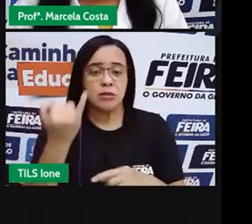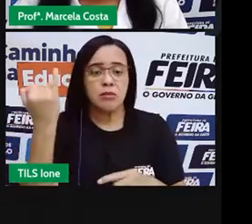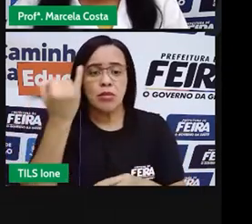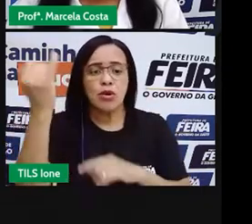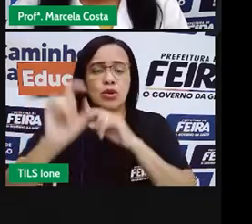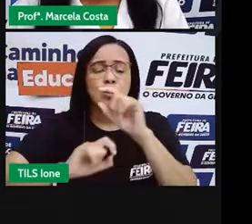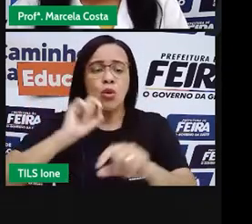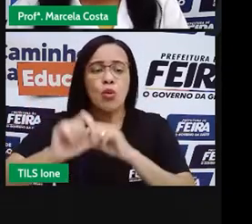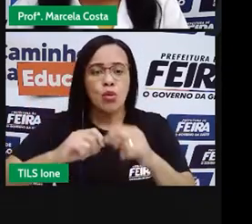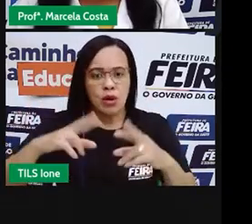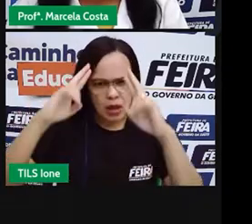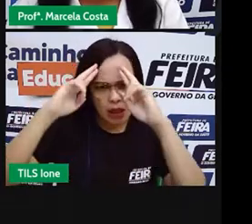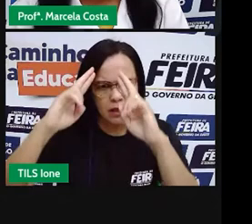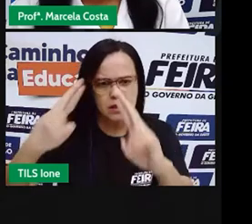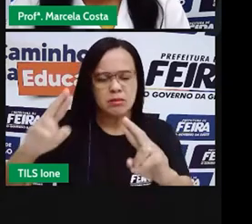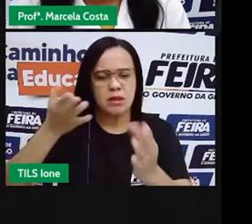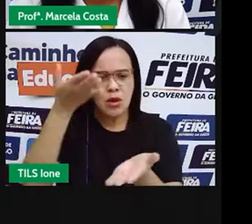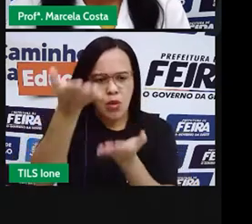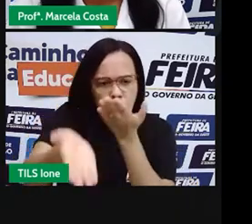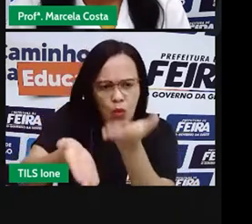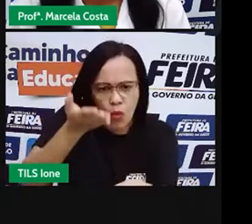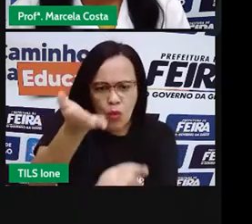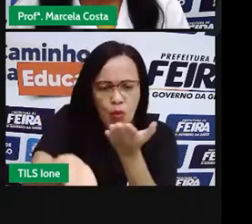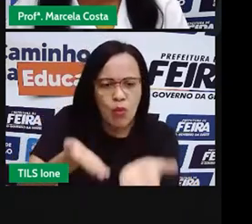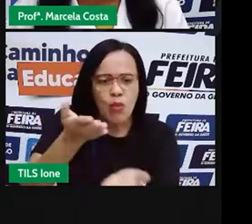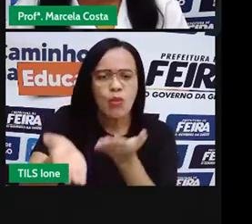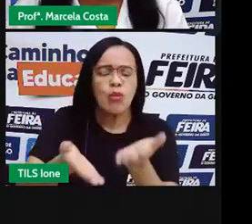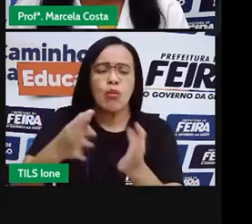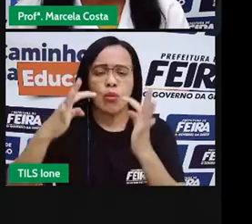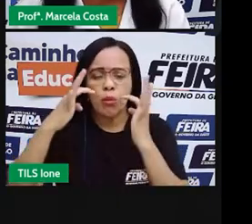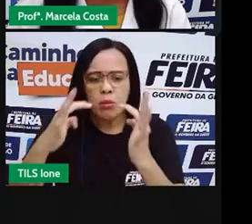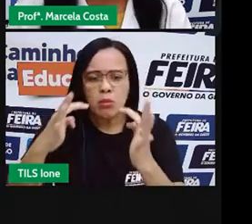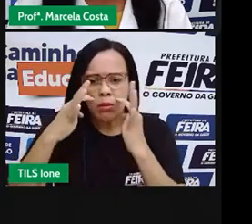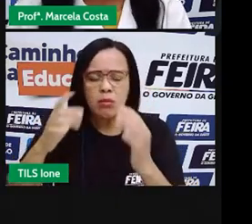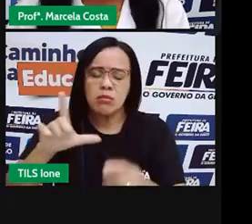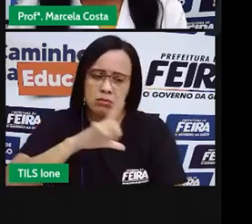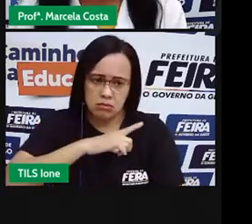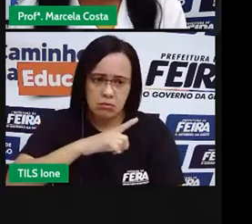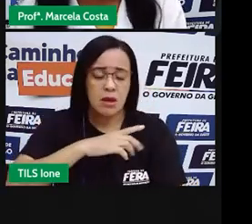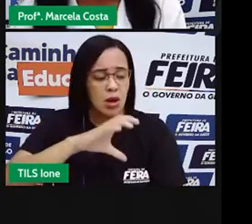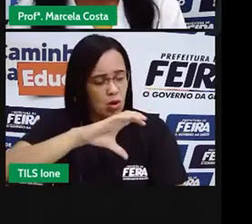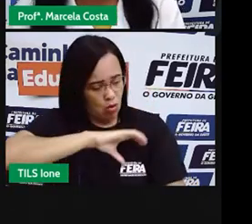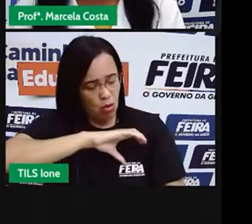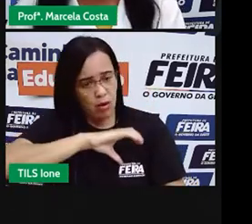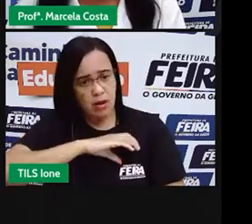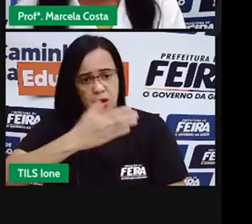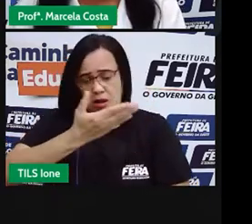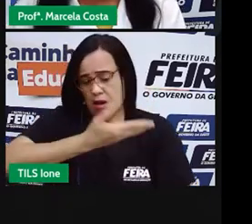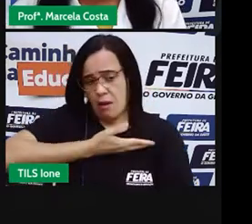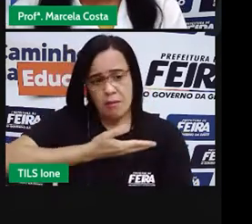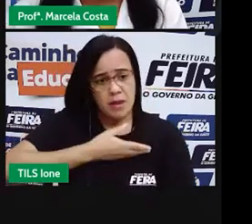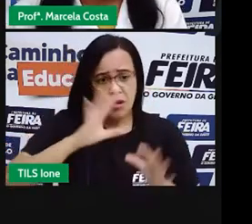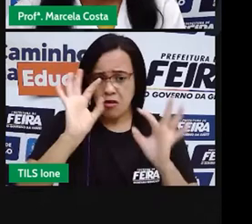respeito, o cuidado, do trato com os nossos colegas, com os nossos familiares.